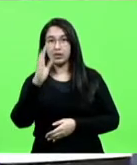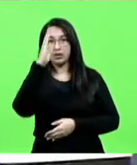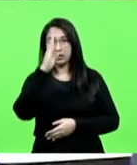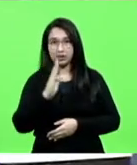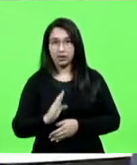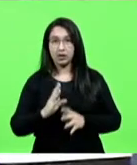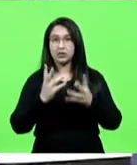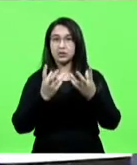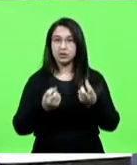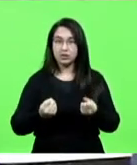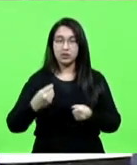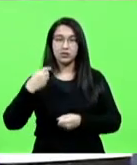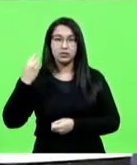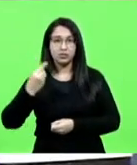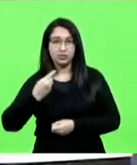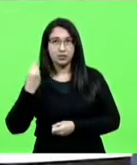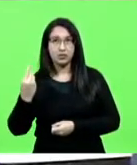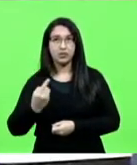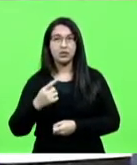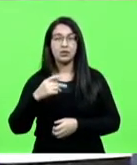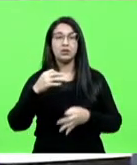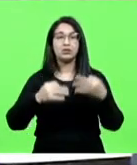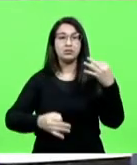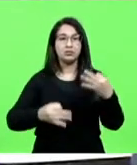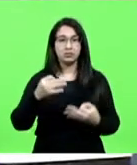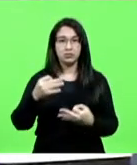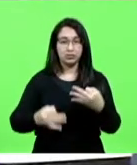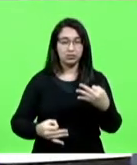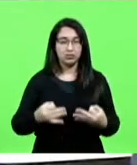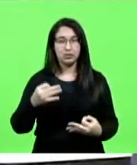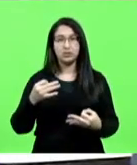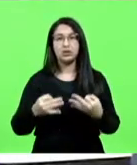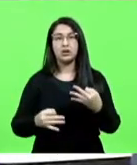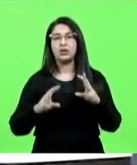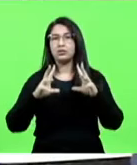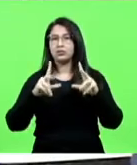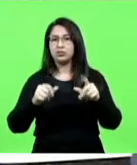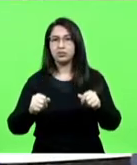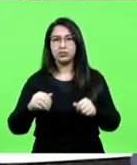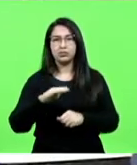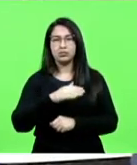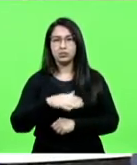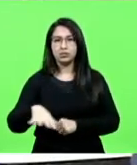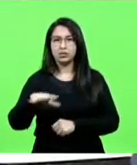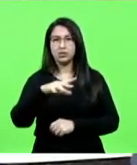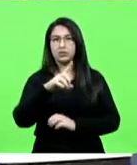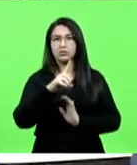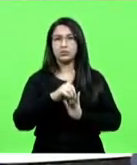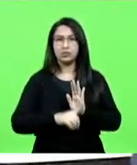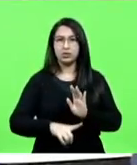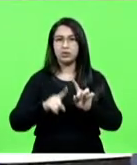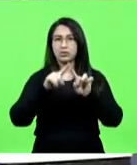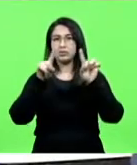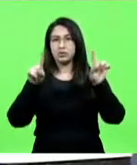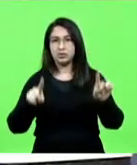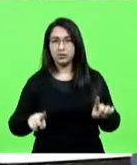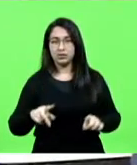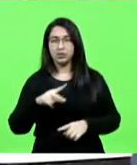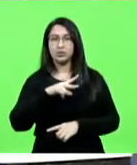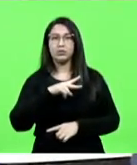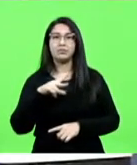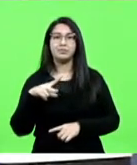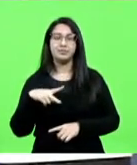advogados, aceito pelo Judiciário, aceito por todos os operadores do direito, por servidores públicos, nas suas